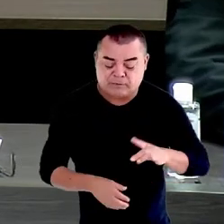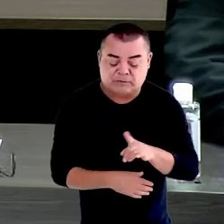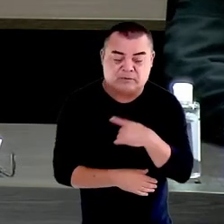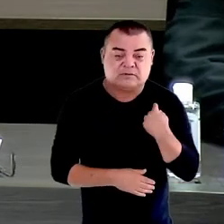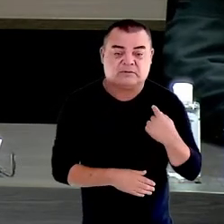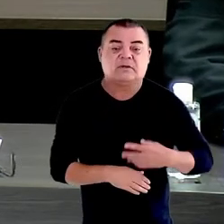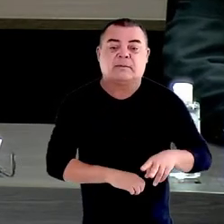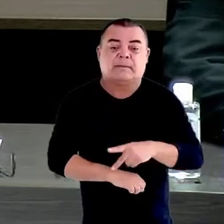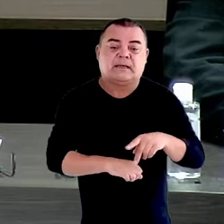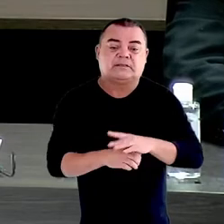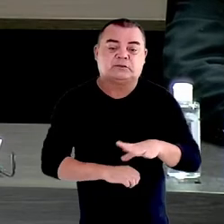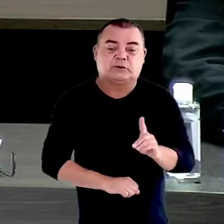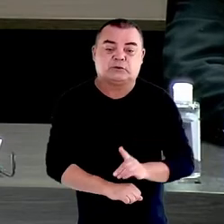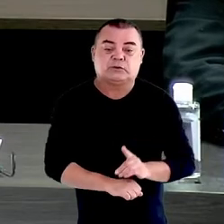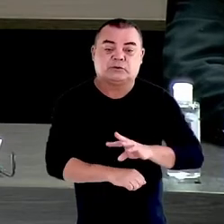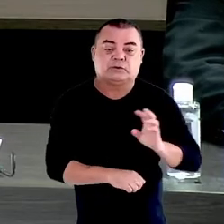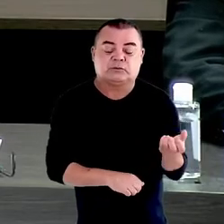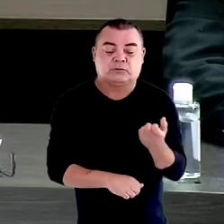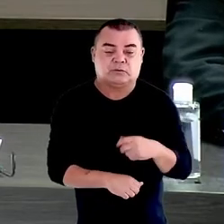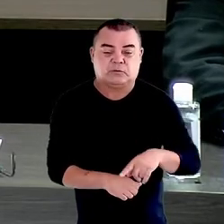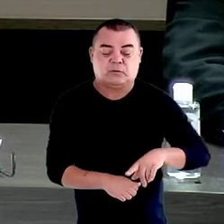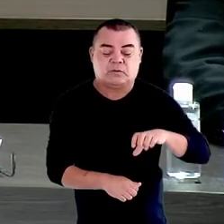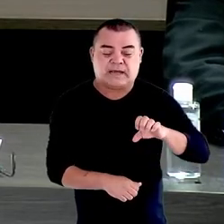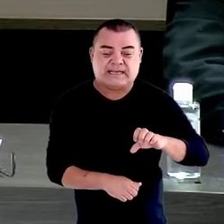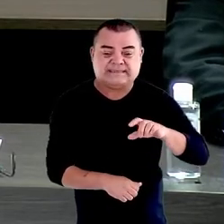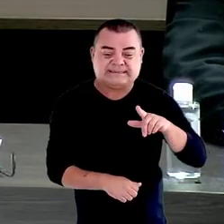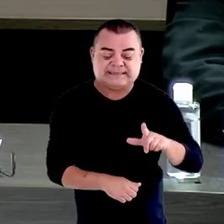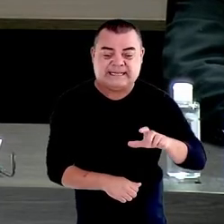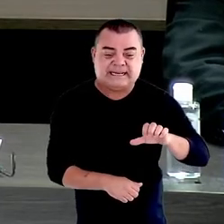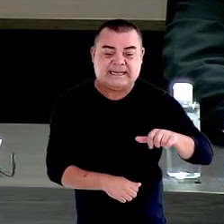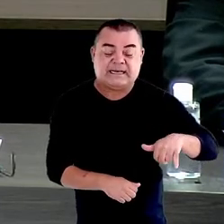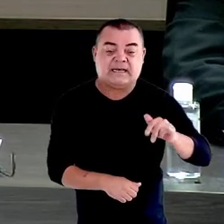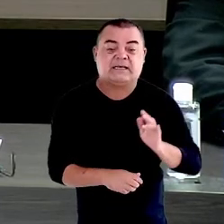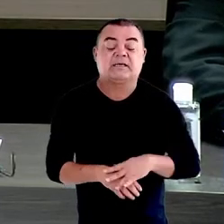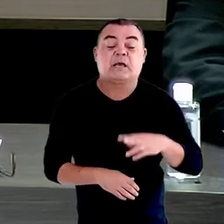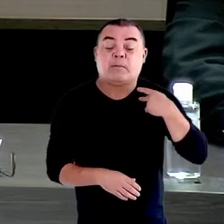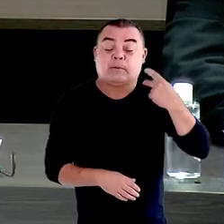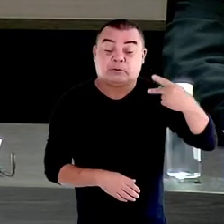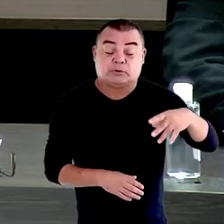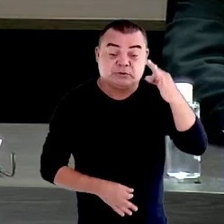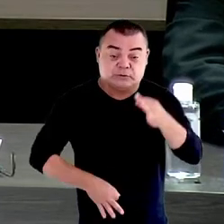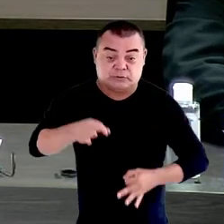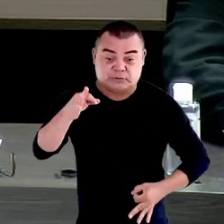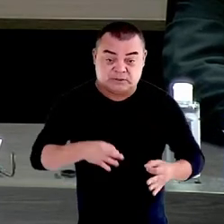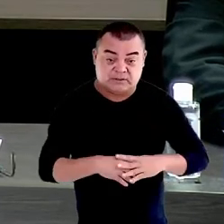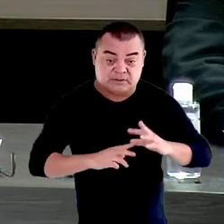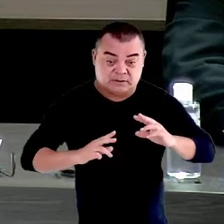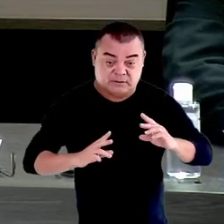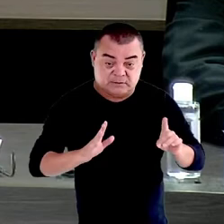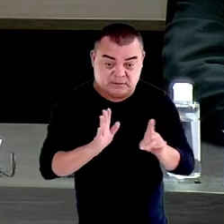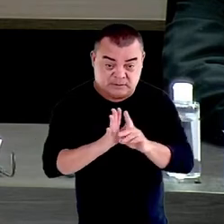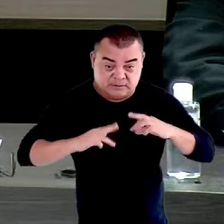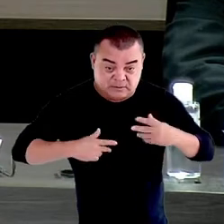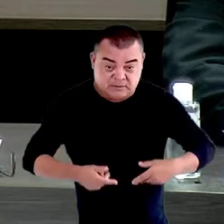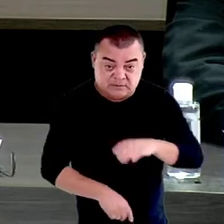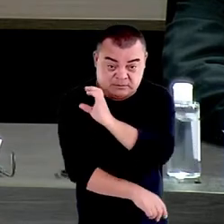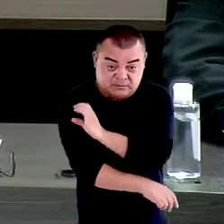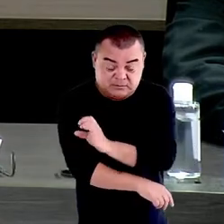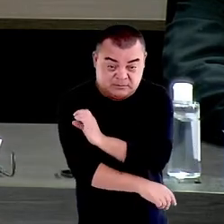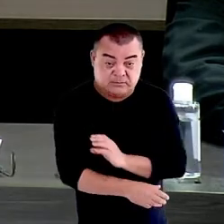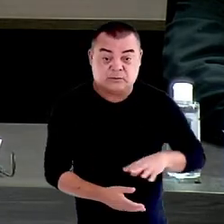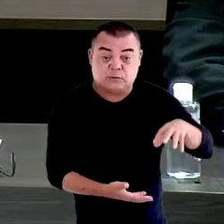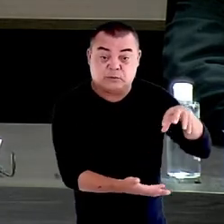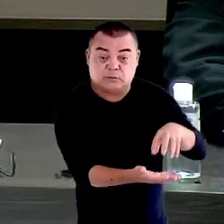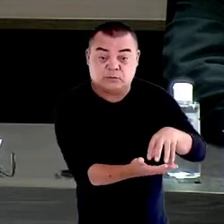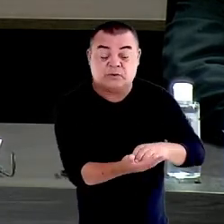O doutor Westey Conde e Martim Júnior, que é promotor de Justiça de Direitos Humanos e coordenador do Núcleo de Direito Humano,